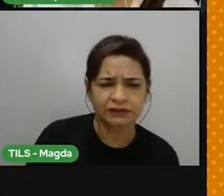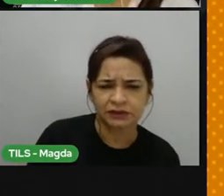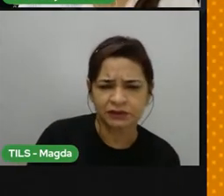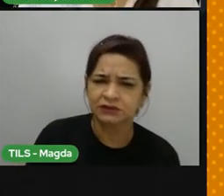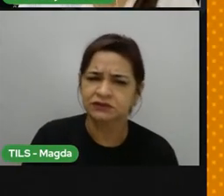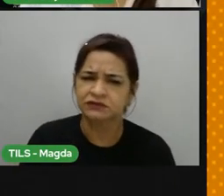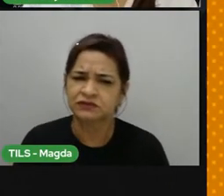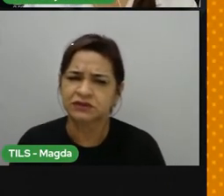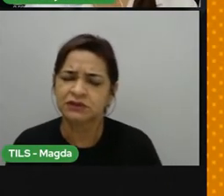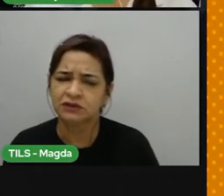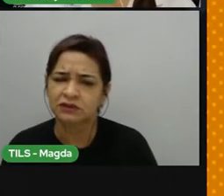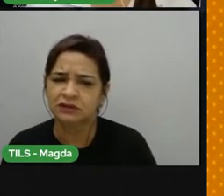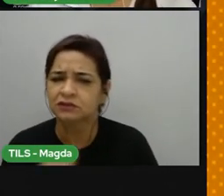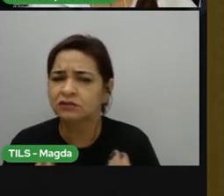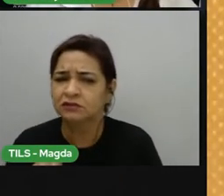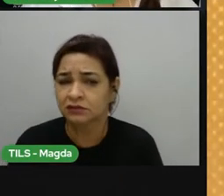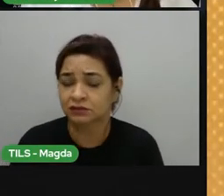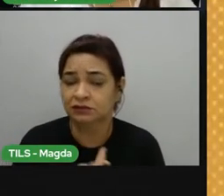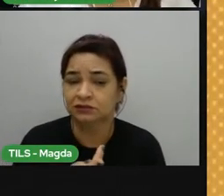vida? Vamos lá, vem.